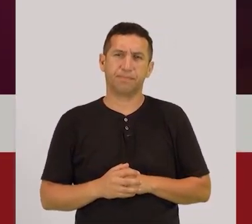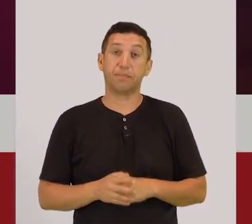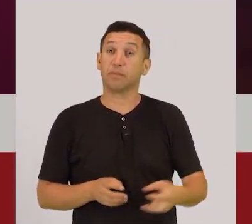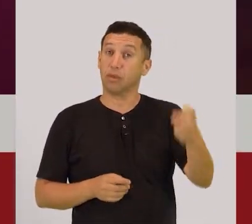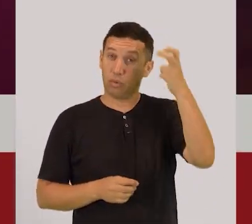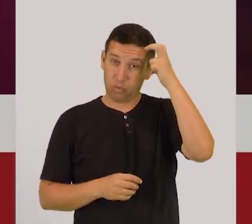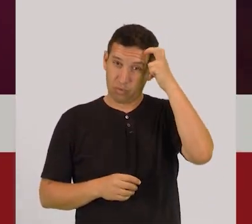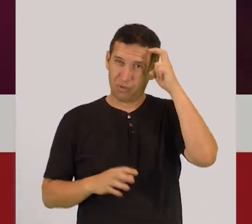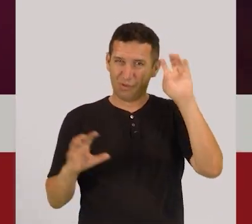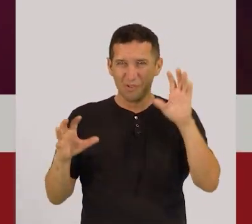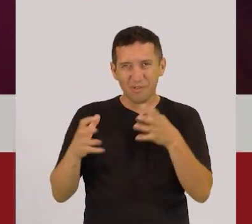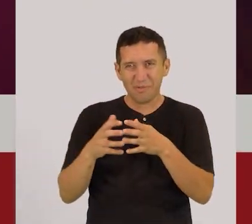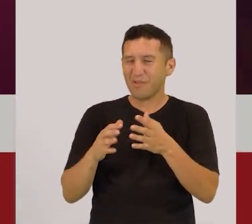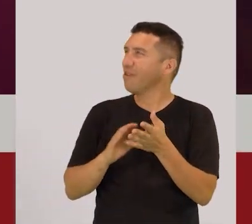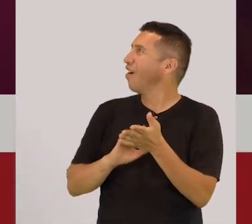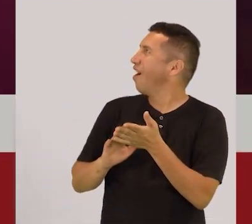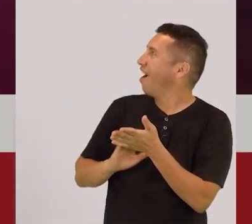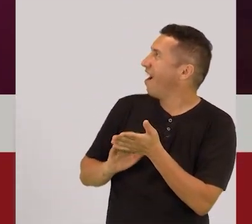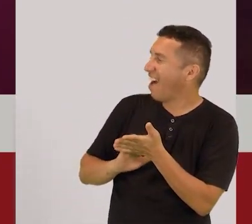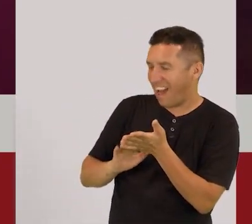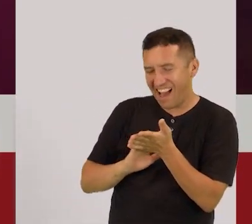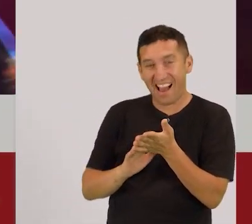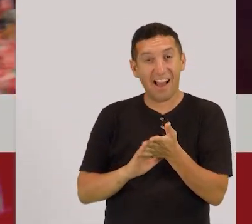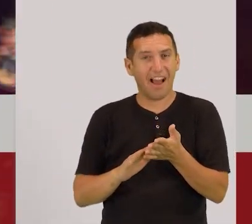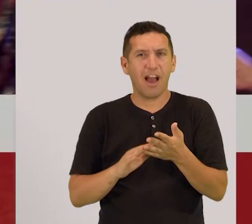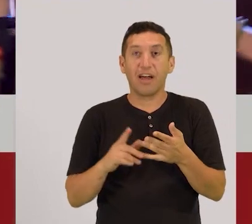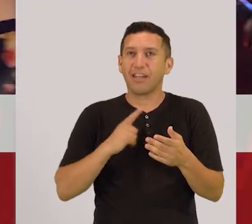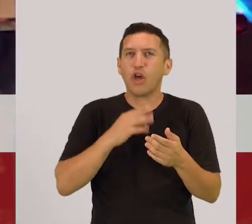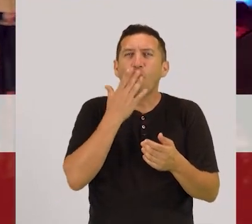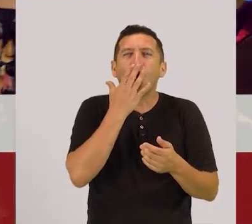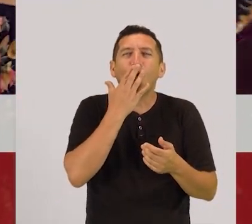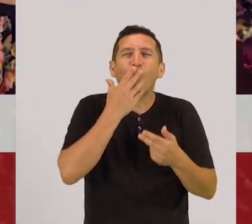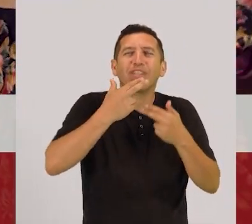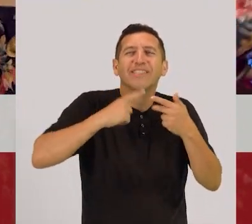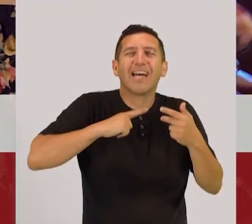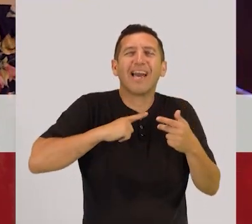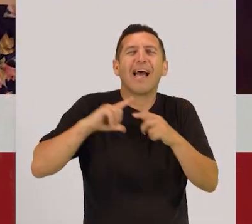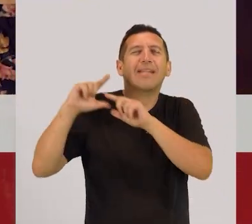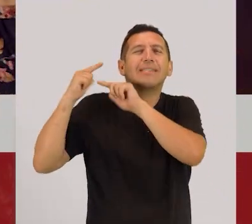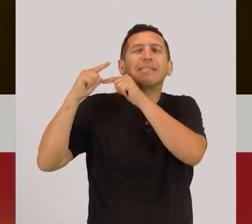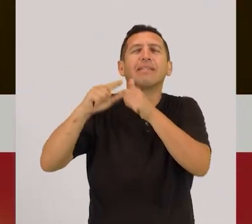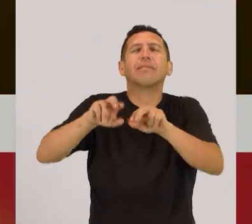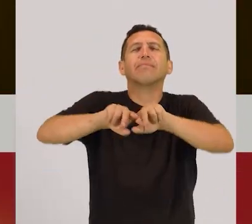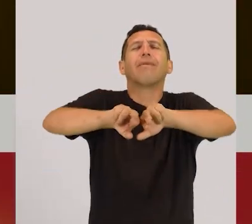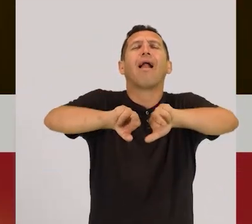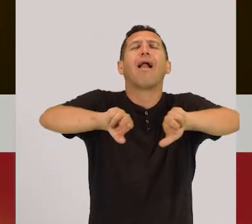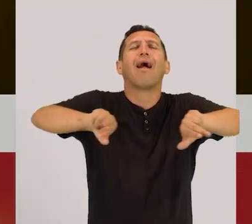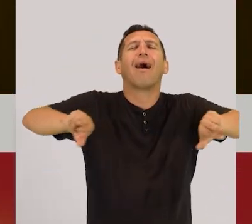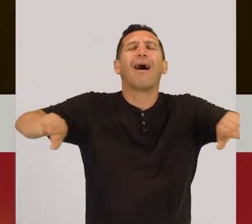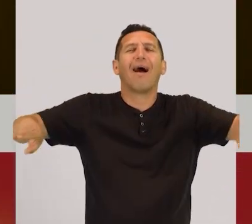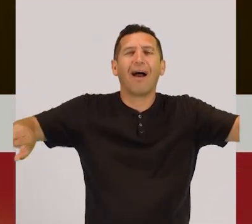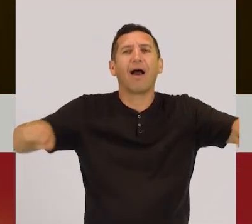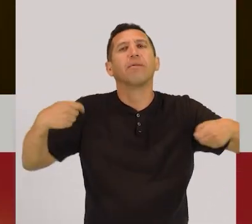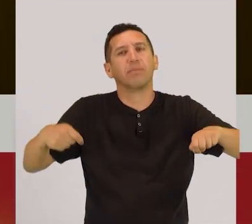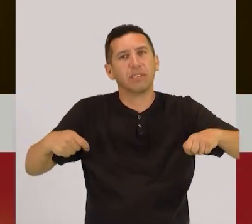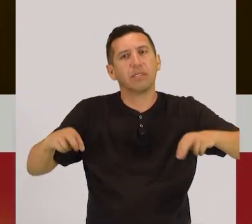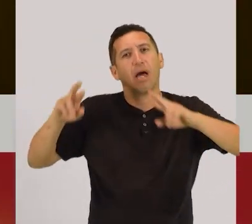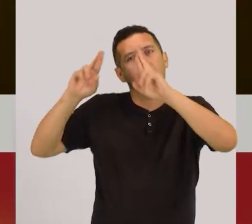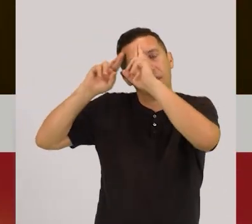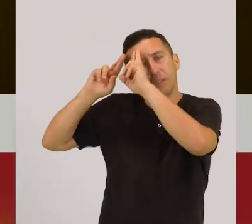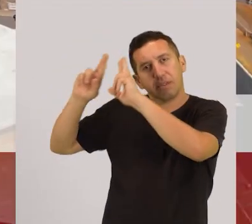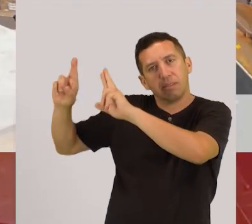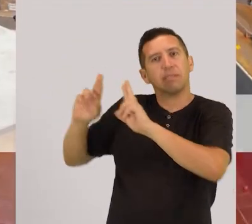A cultura cigana é assim, cheia de vida, de cores, de rituais. Uma tradição milenar que tem que ser